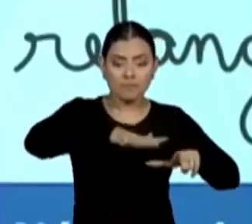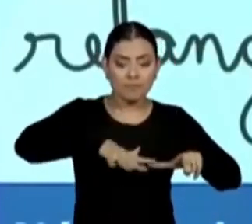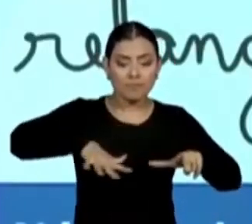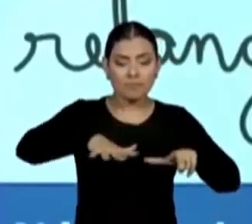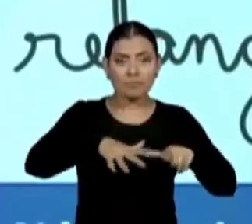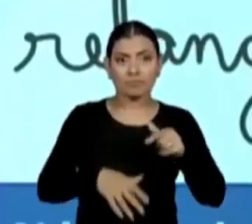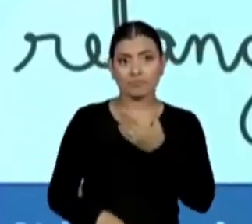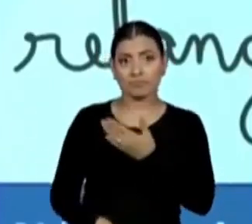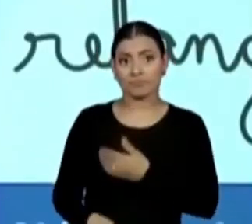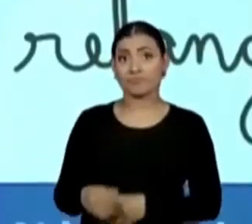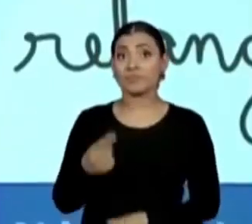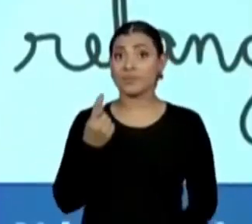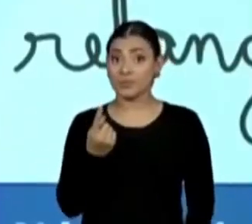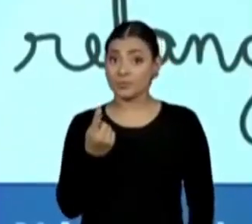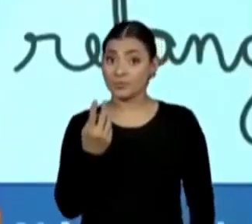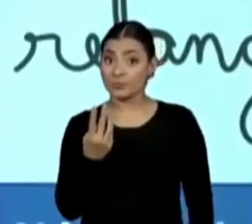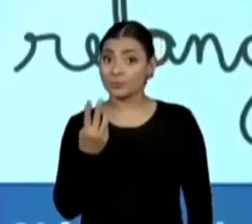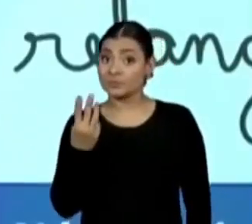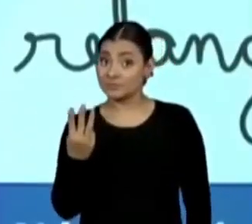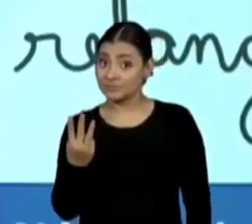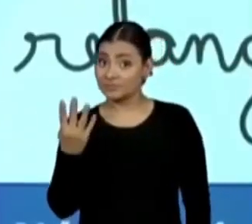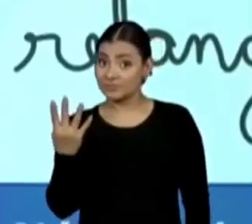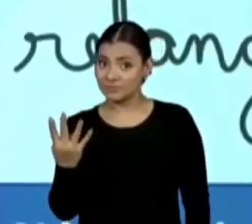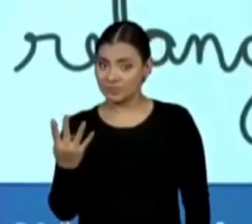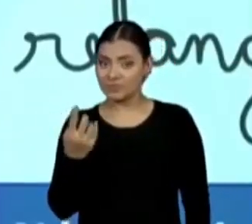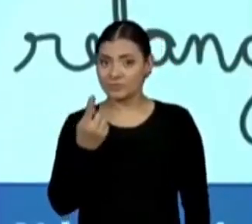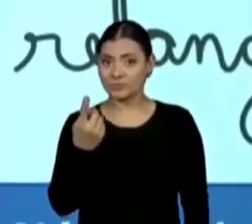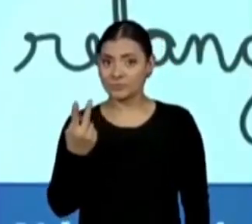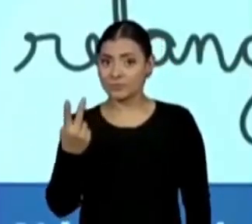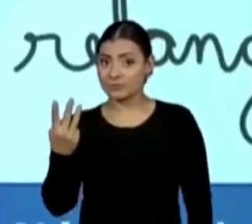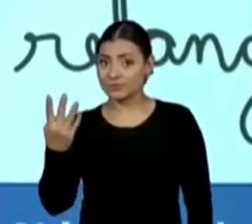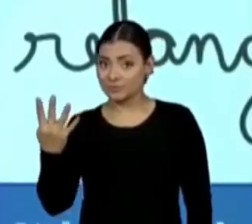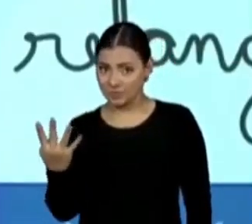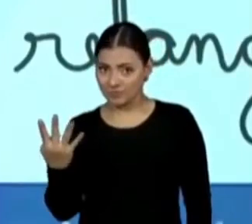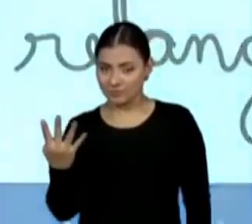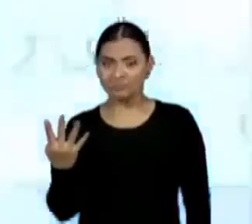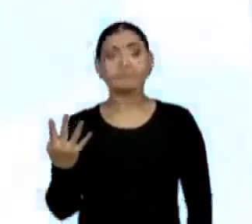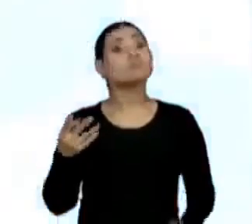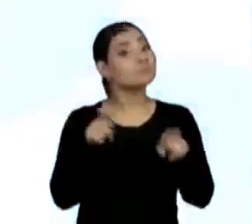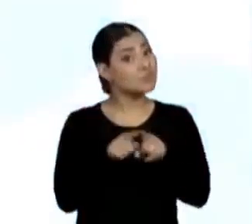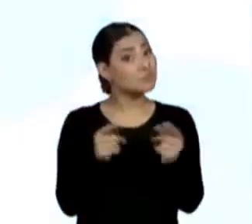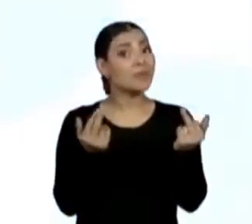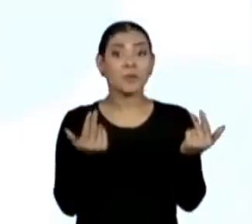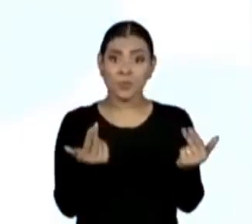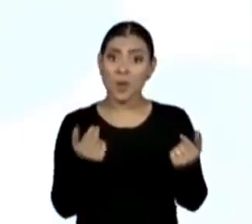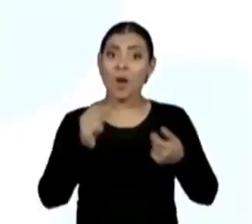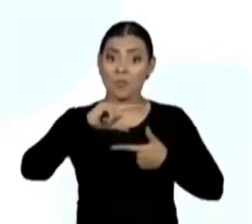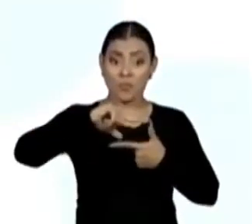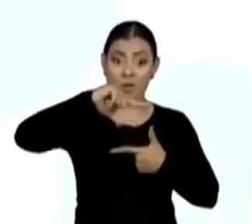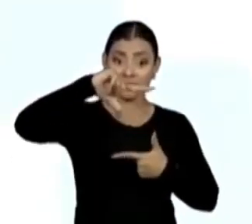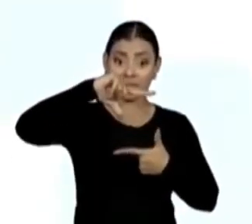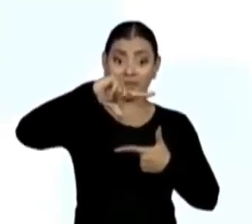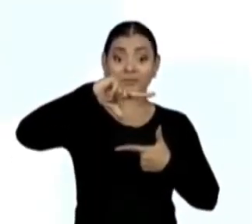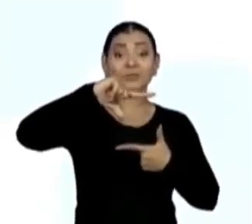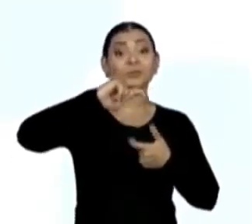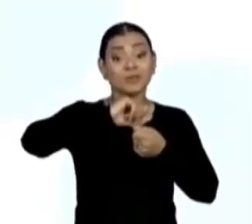um, dois, três, quatro, também tem quatro vértices.